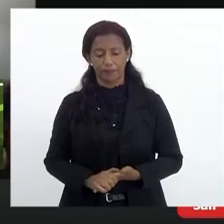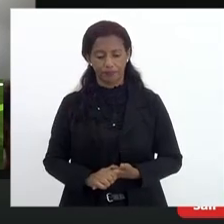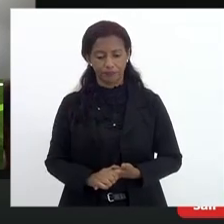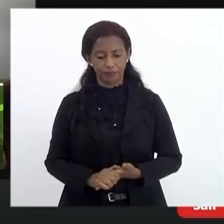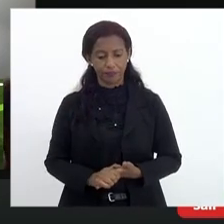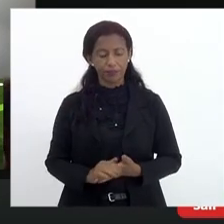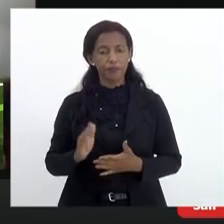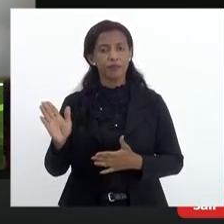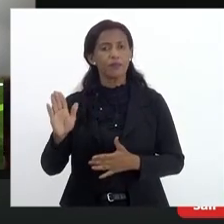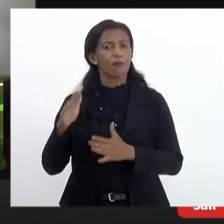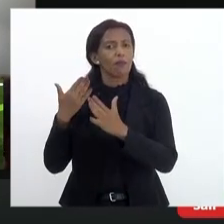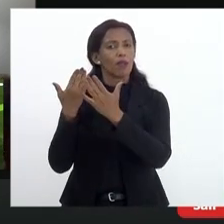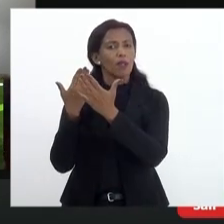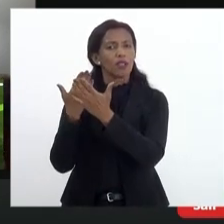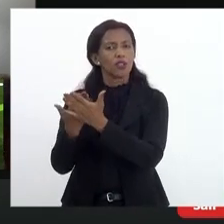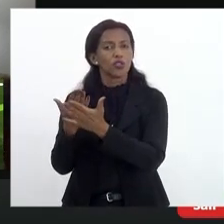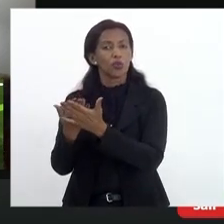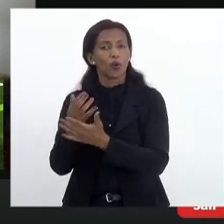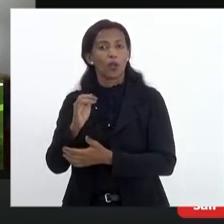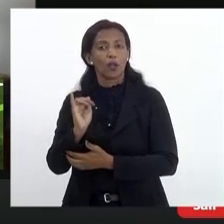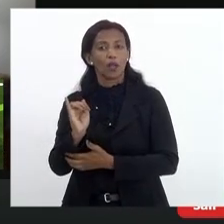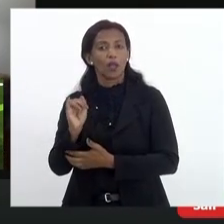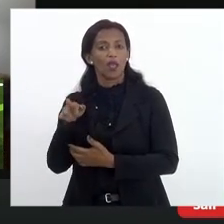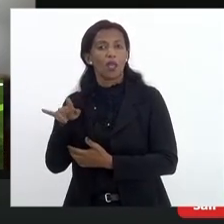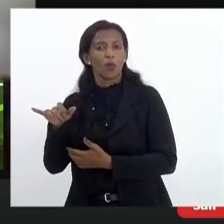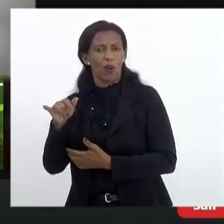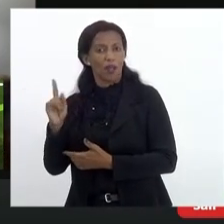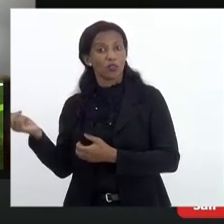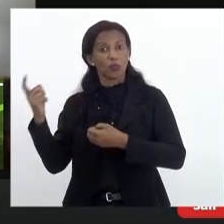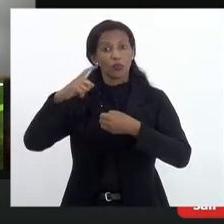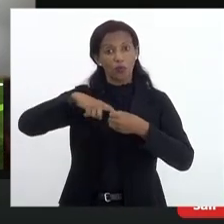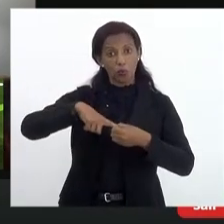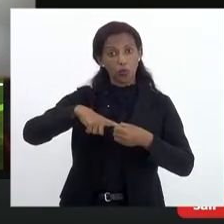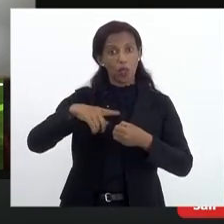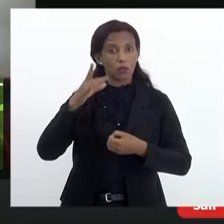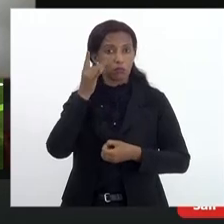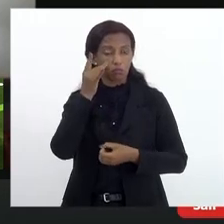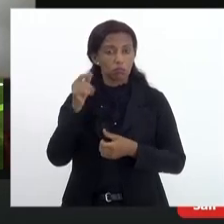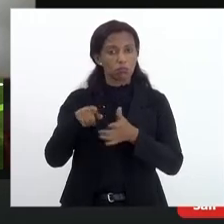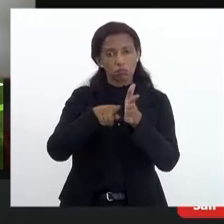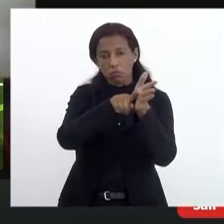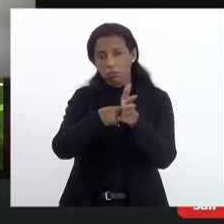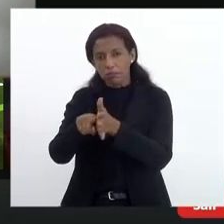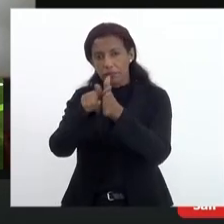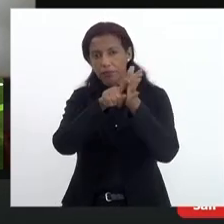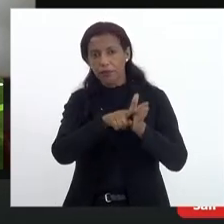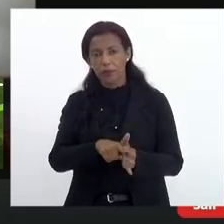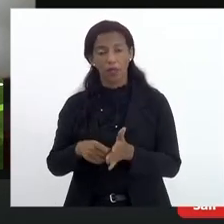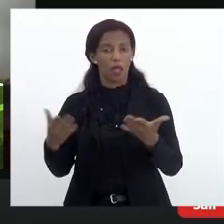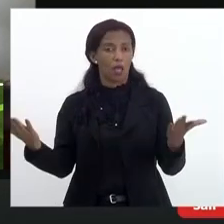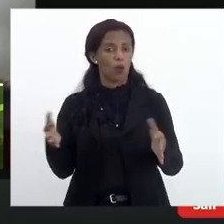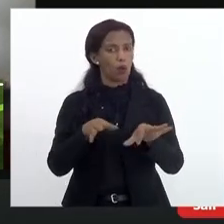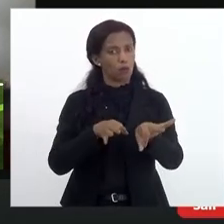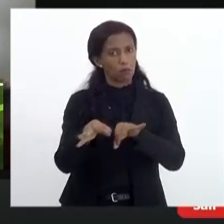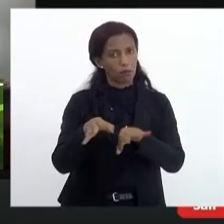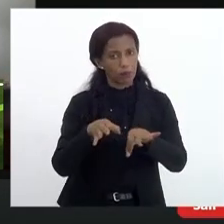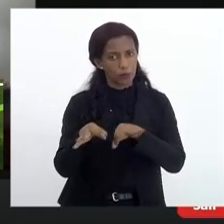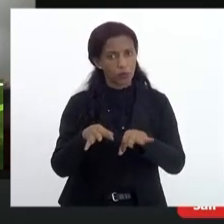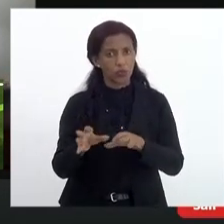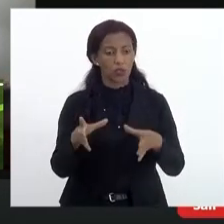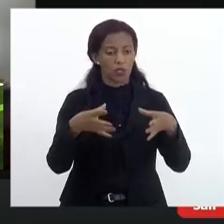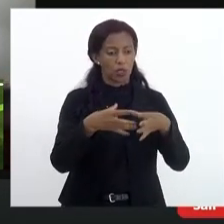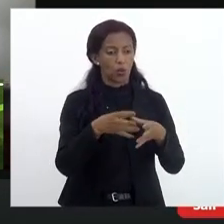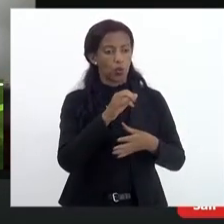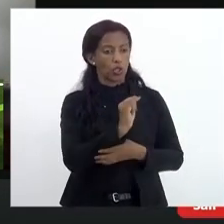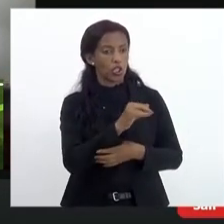irregulares, nós estamos retomando de forma gradual esse acompanhamento. Estamos agora com um projeto em que os inspetores